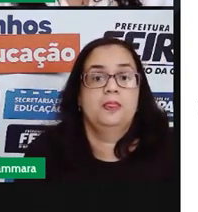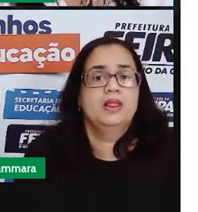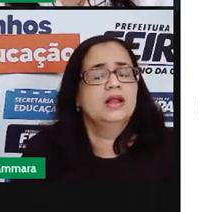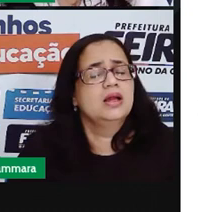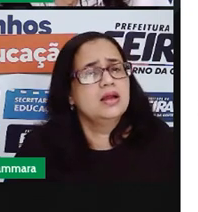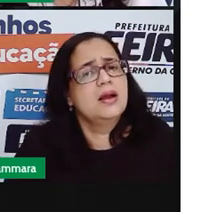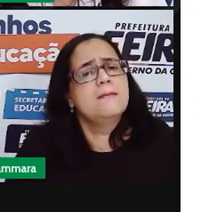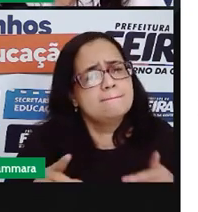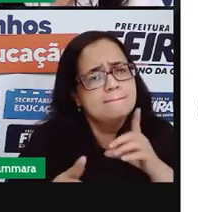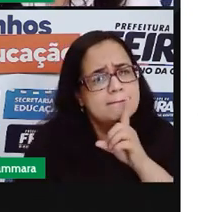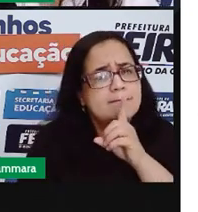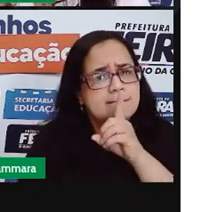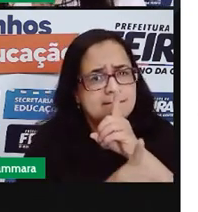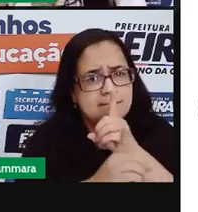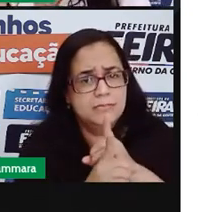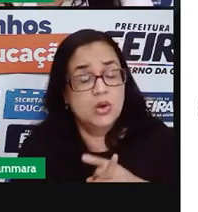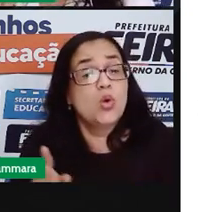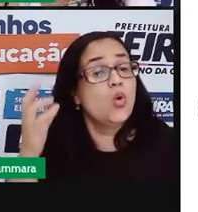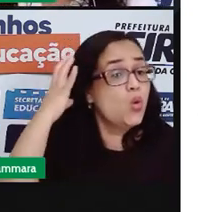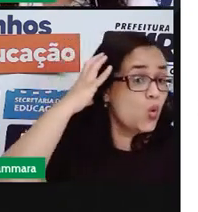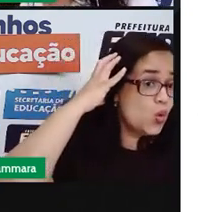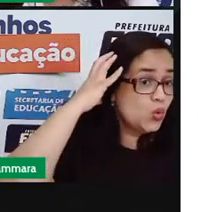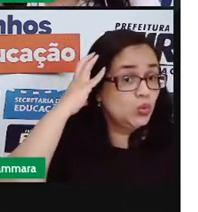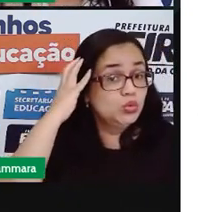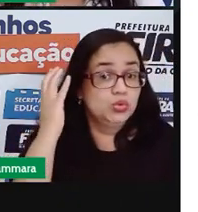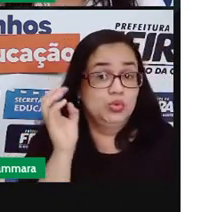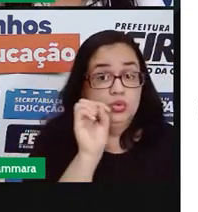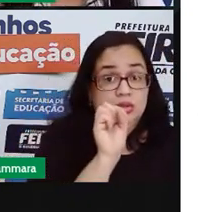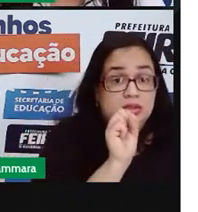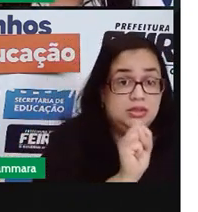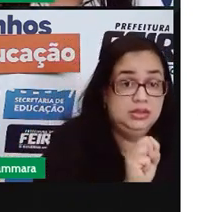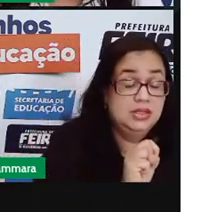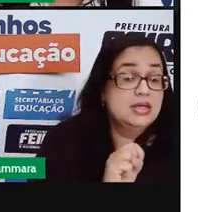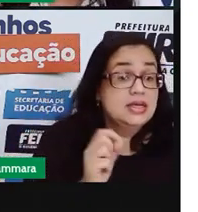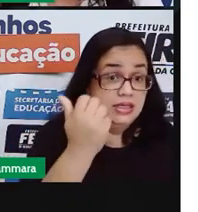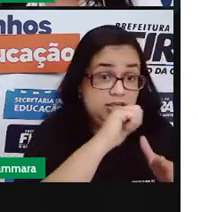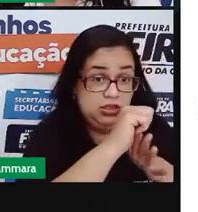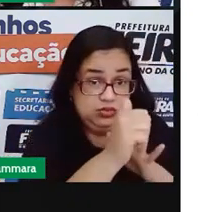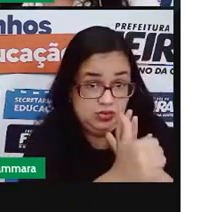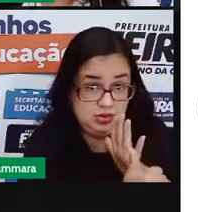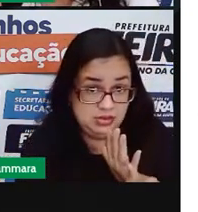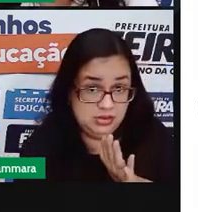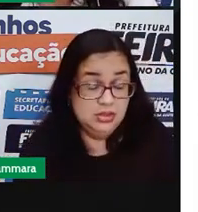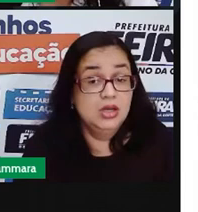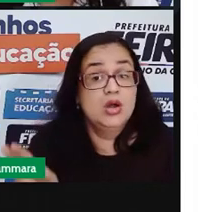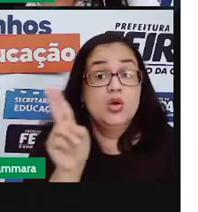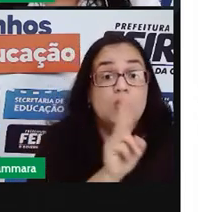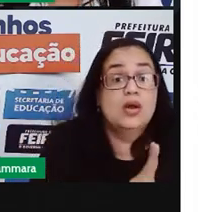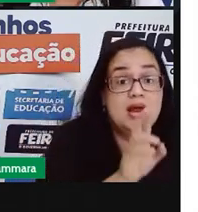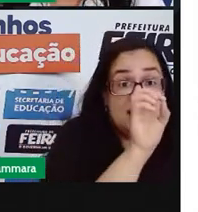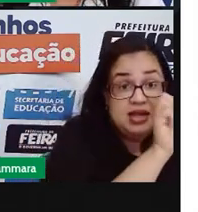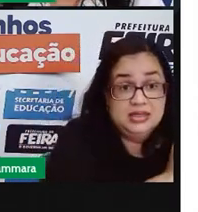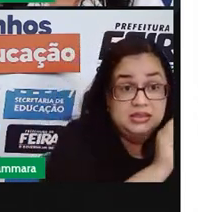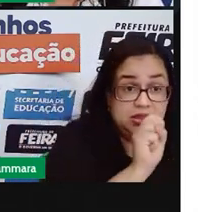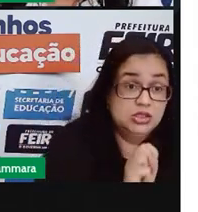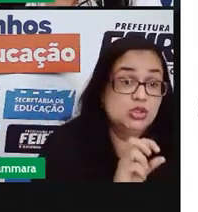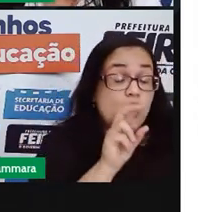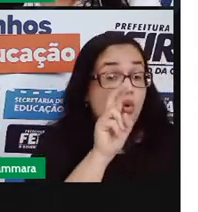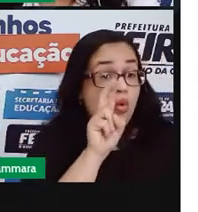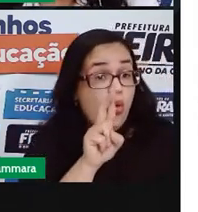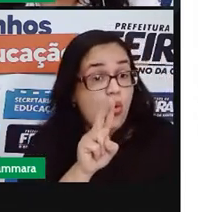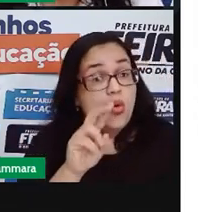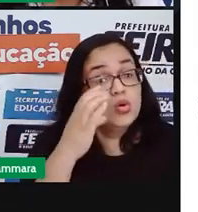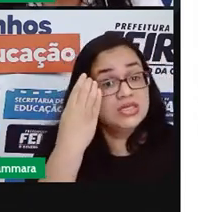Para conseguirmos o som de S entre vogais, utilizamos o SS